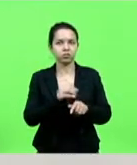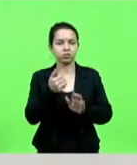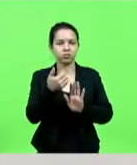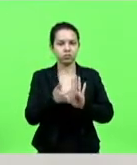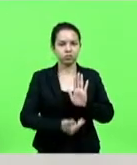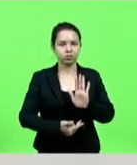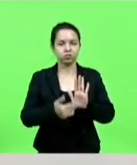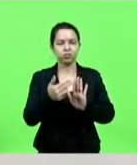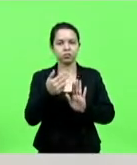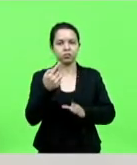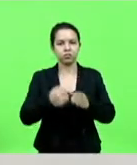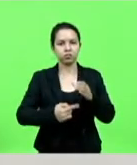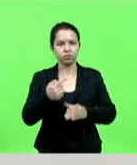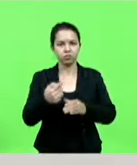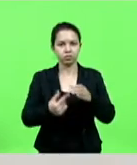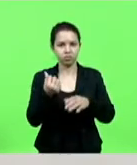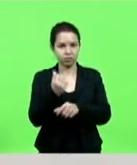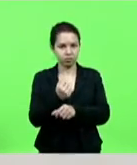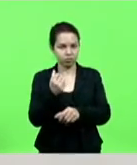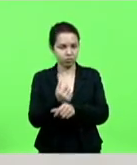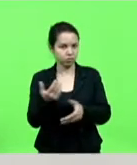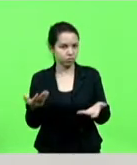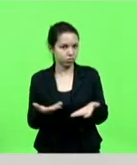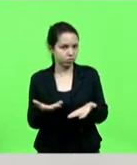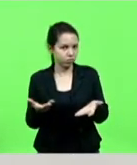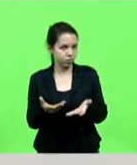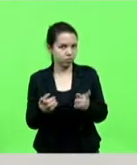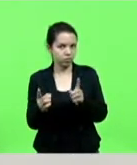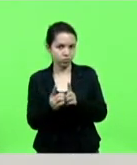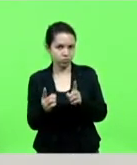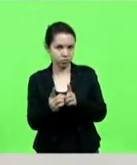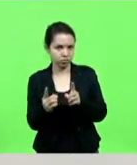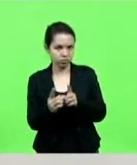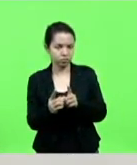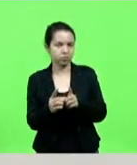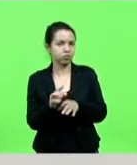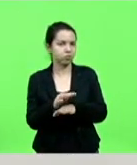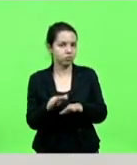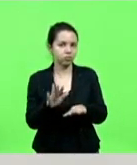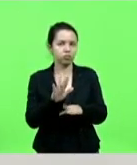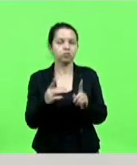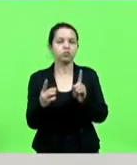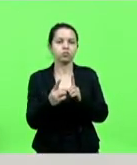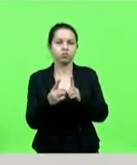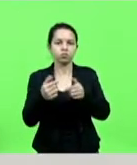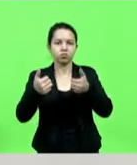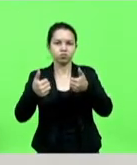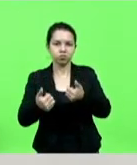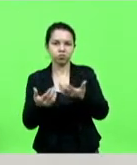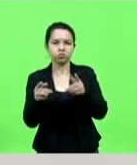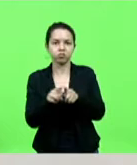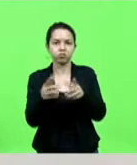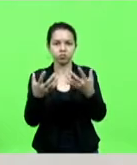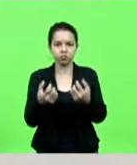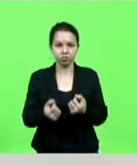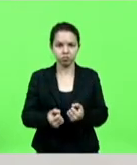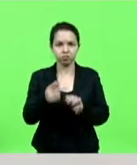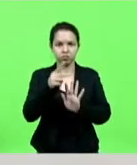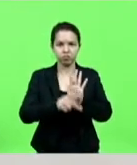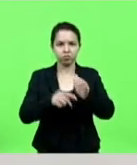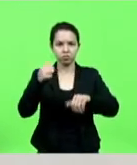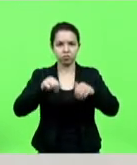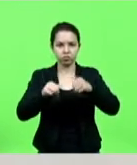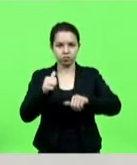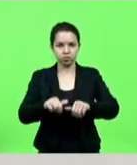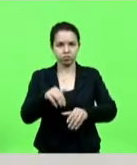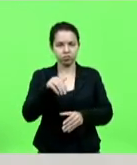terem hoje não só atendido, me atendido muito bem, mas recebido o projeto, analisado e votado